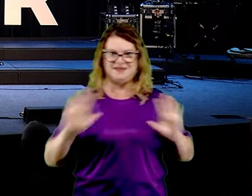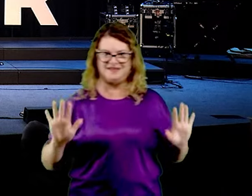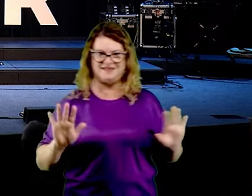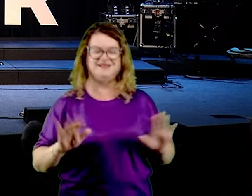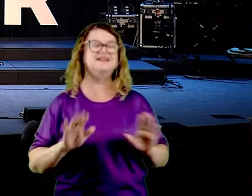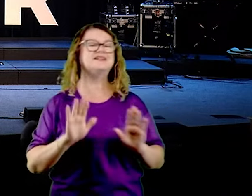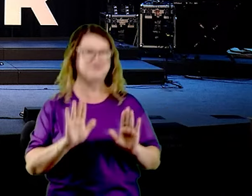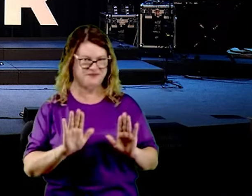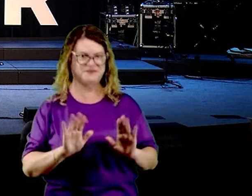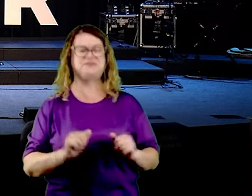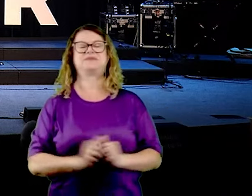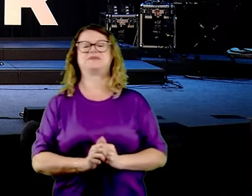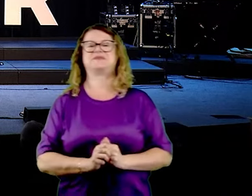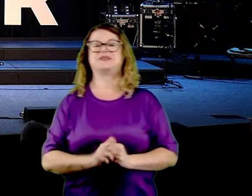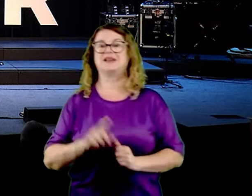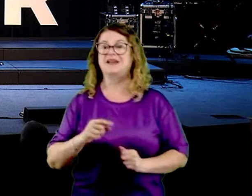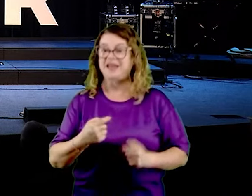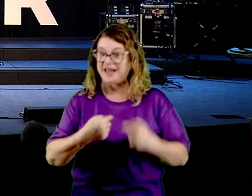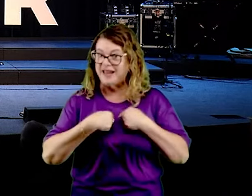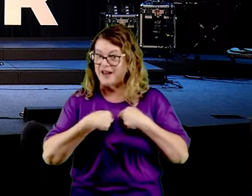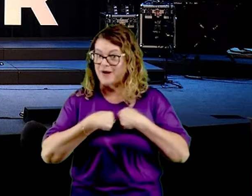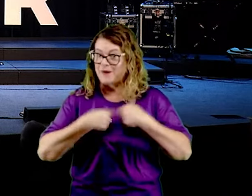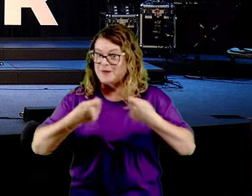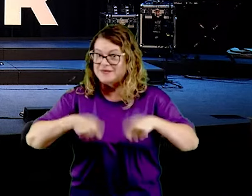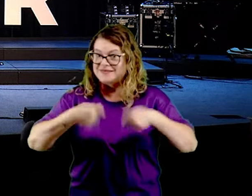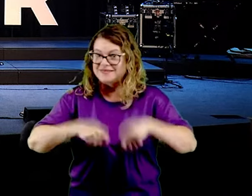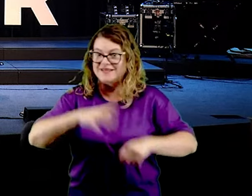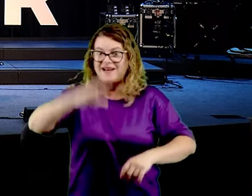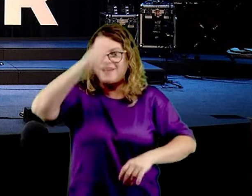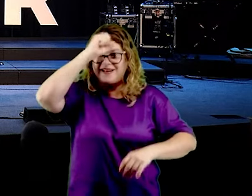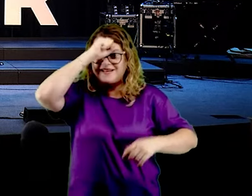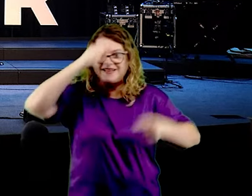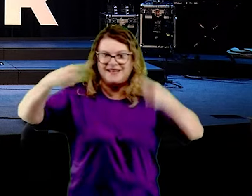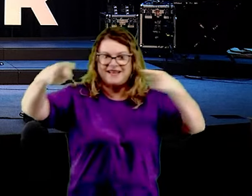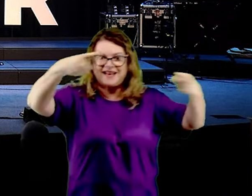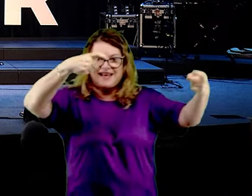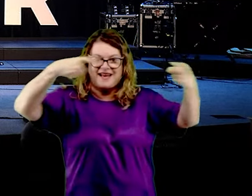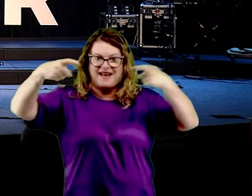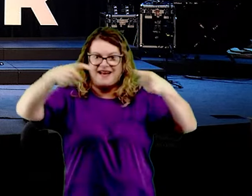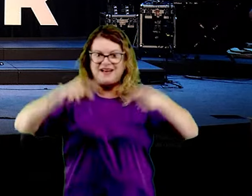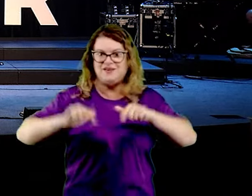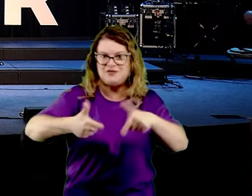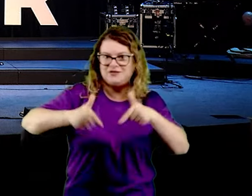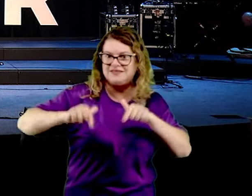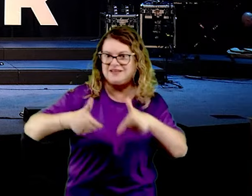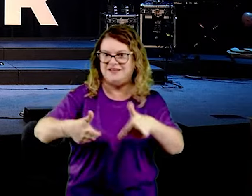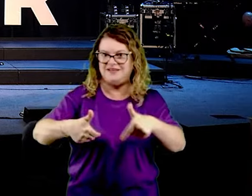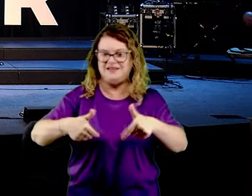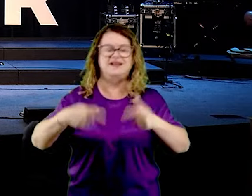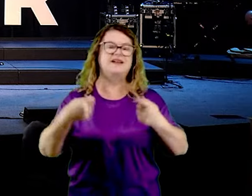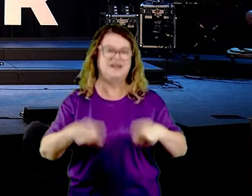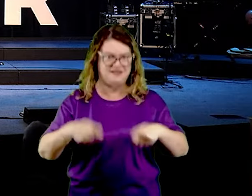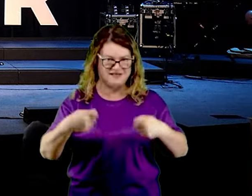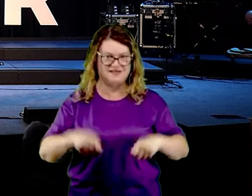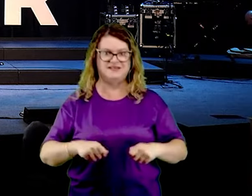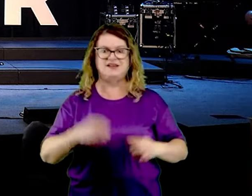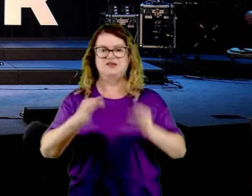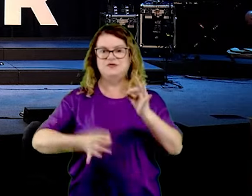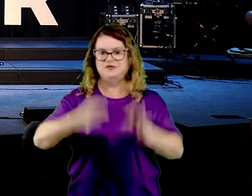aprender a guerrear. É necessário. Juízes 3,